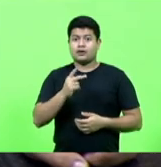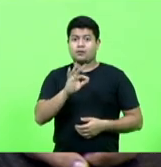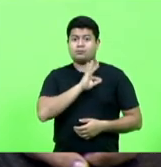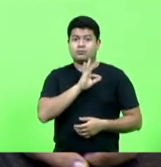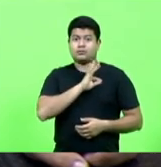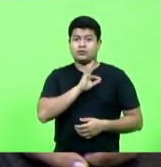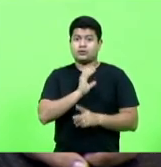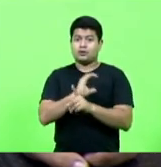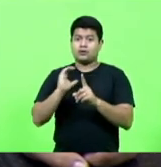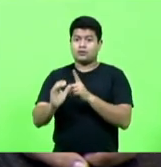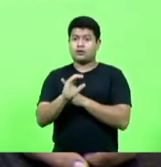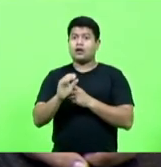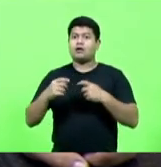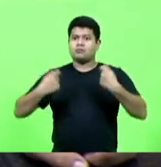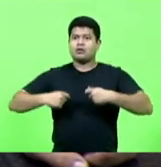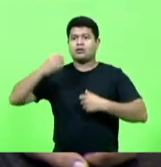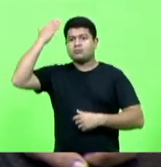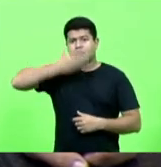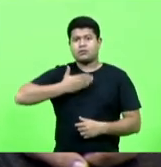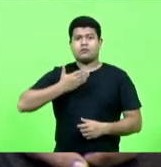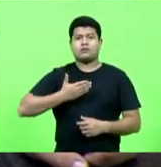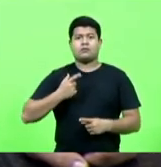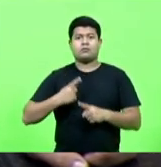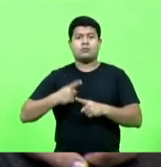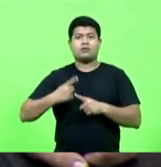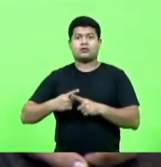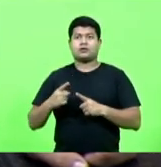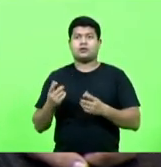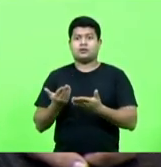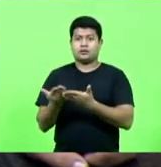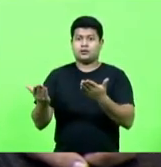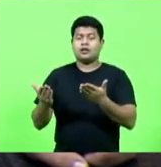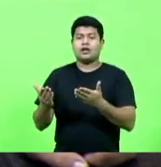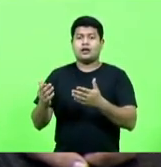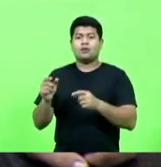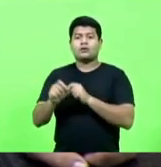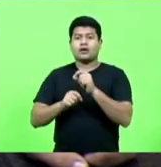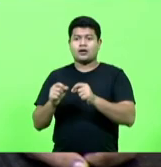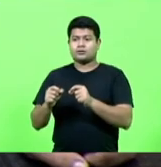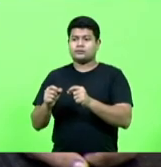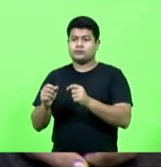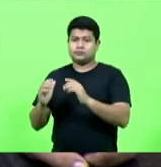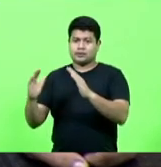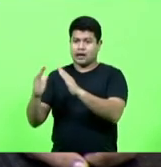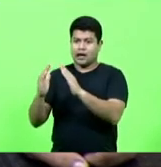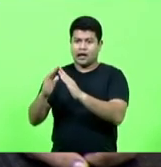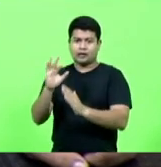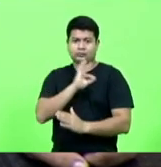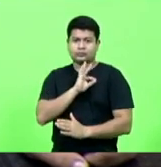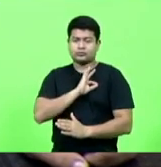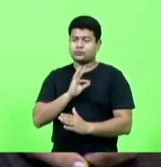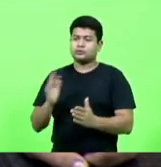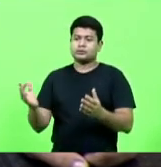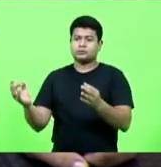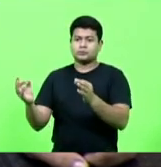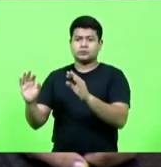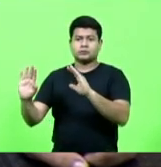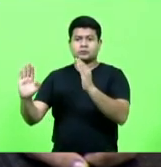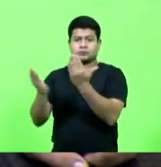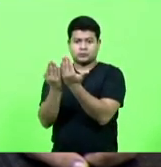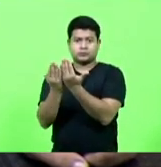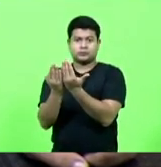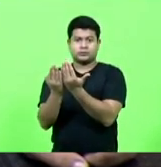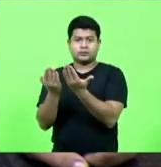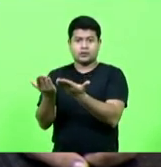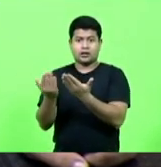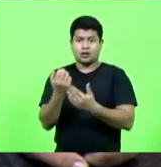vai ter que provar por A, por mais B, porque estão fechando bases na cidade. Foi fechada uma base de polícia nos ingleses com 80 mil